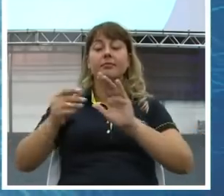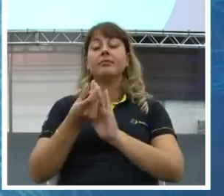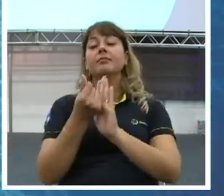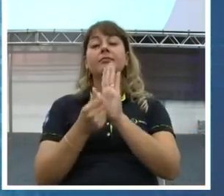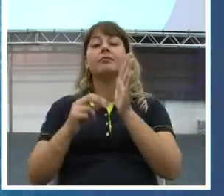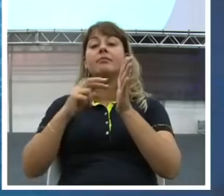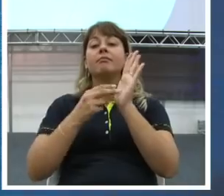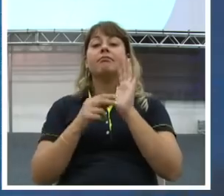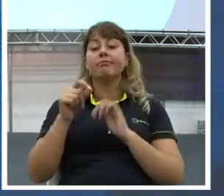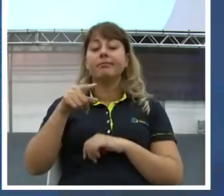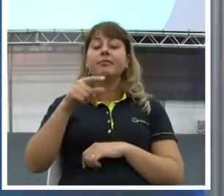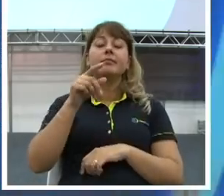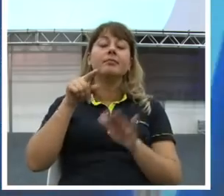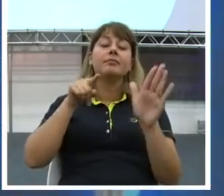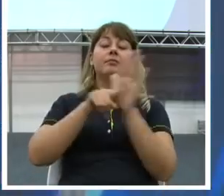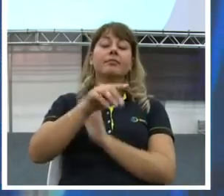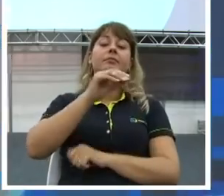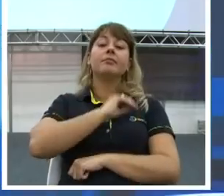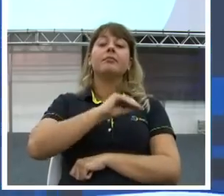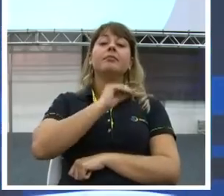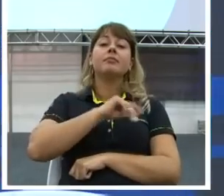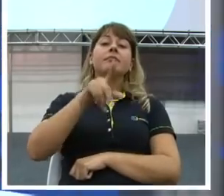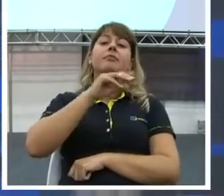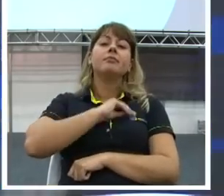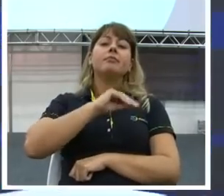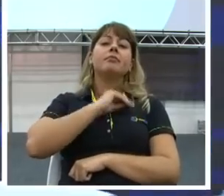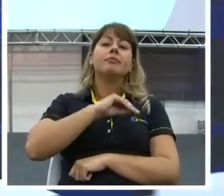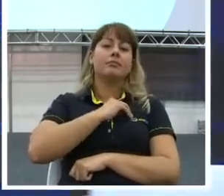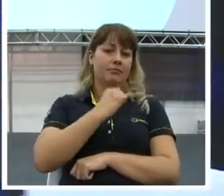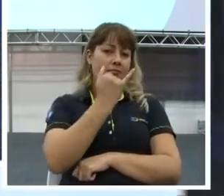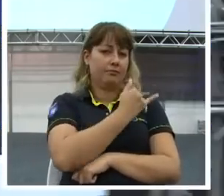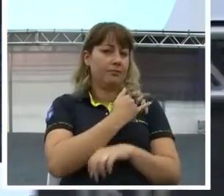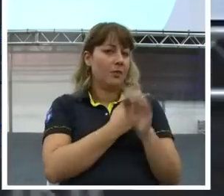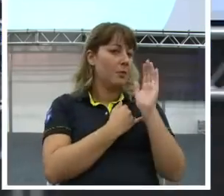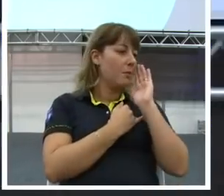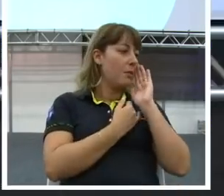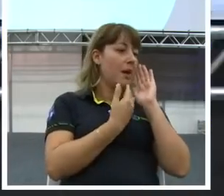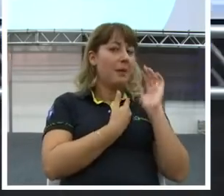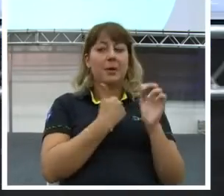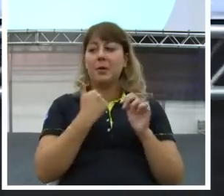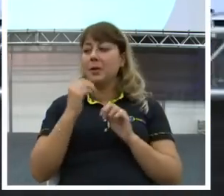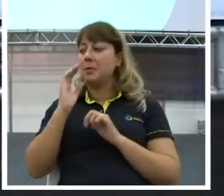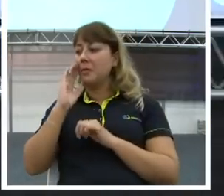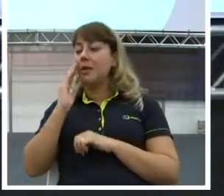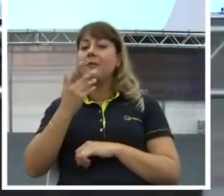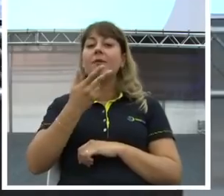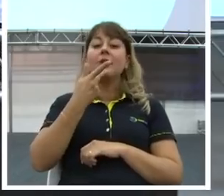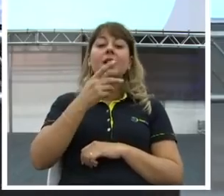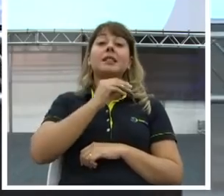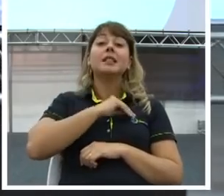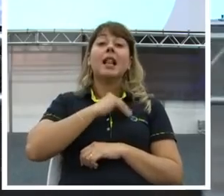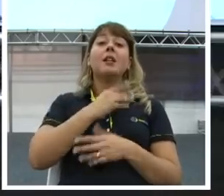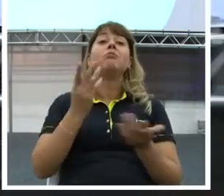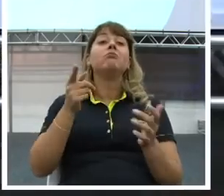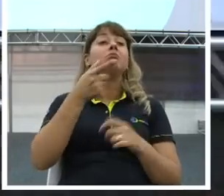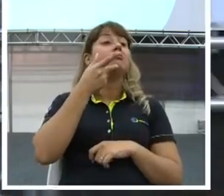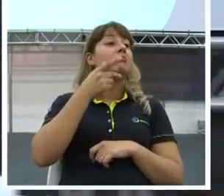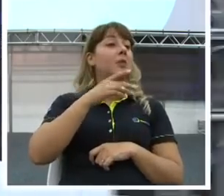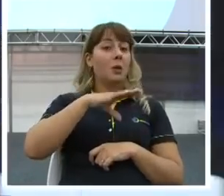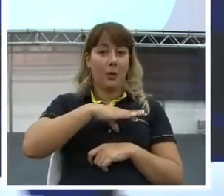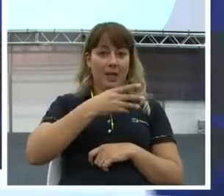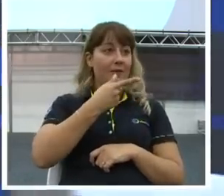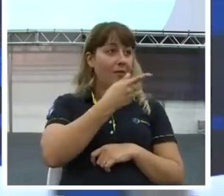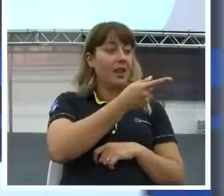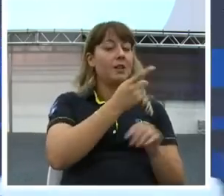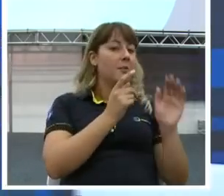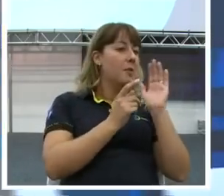Então, você olha lá. Fala para o colega ao lado quanto você ganha por mês. Para ver se eu tenho coragem. Quem tem coragem de falar para o colega